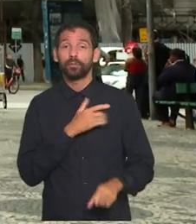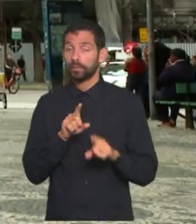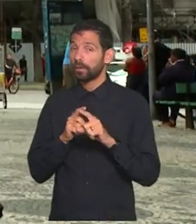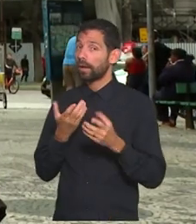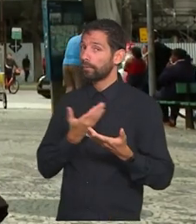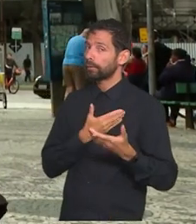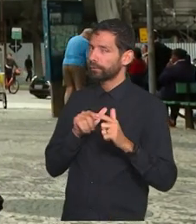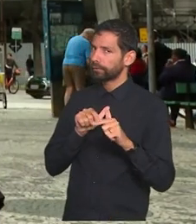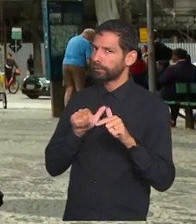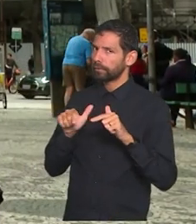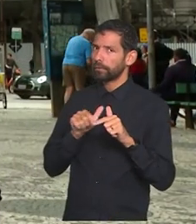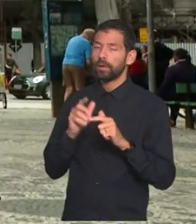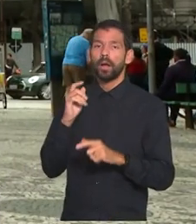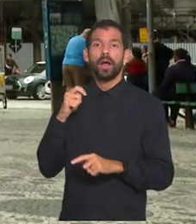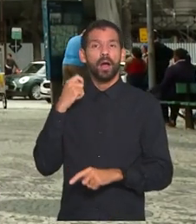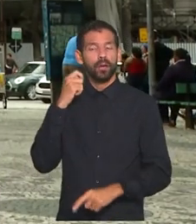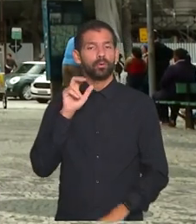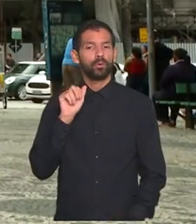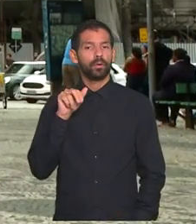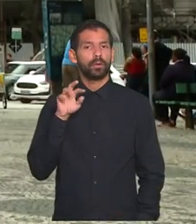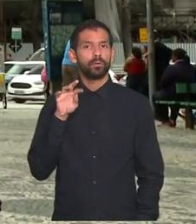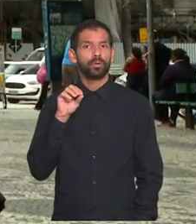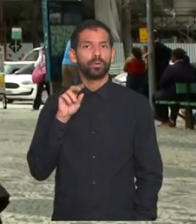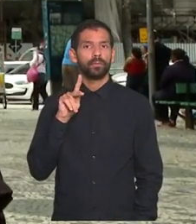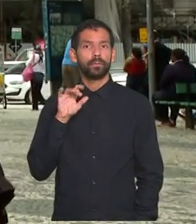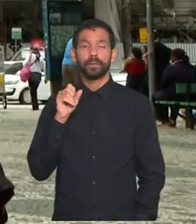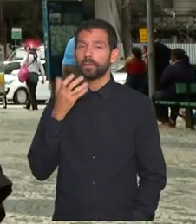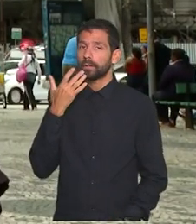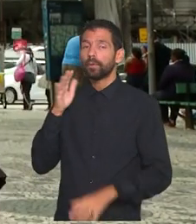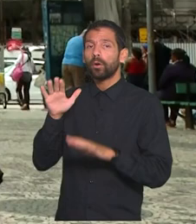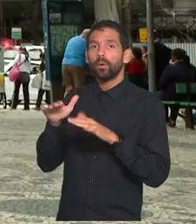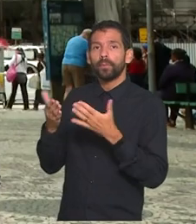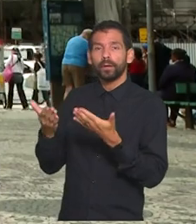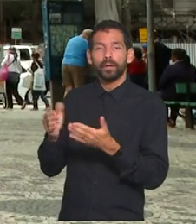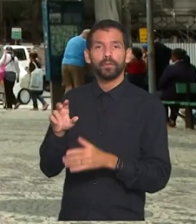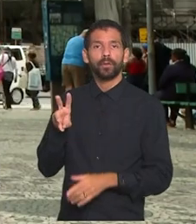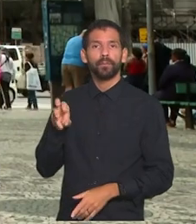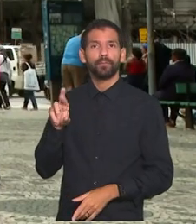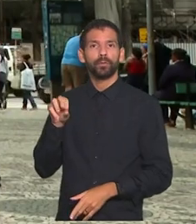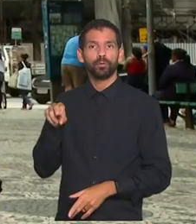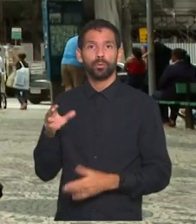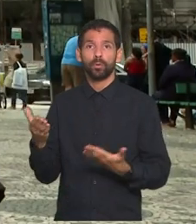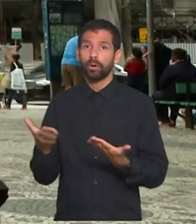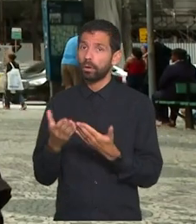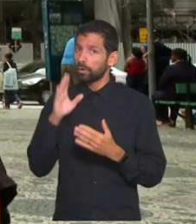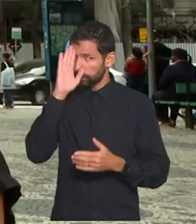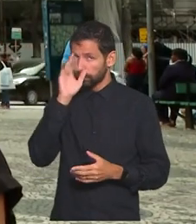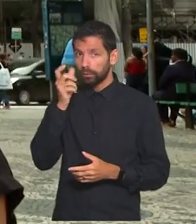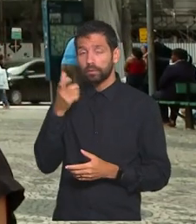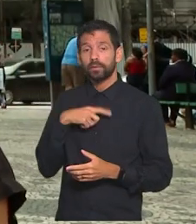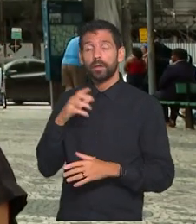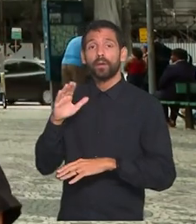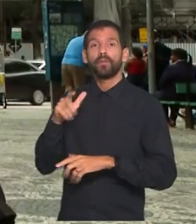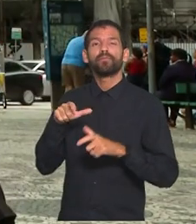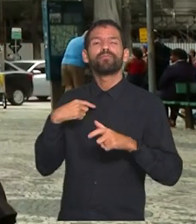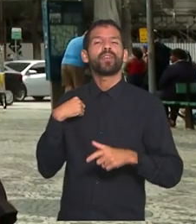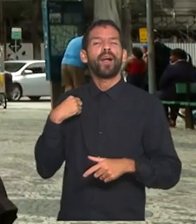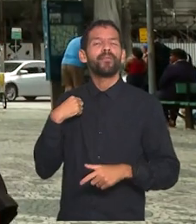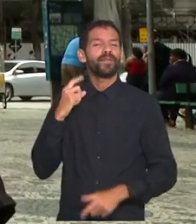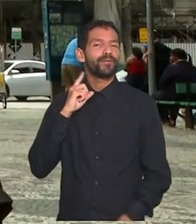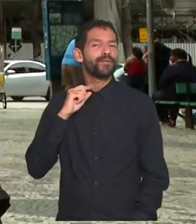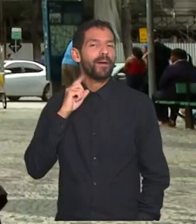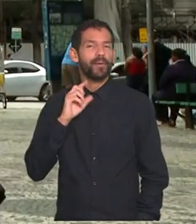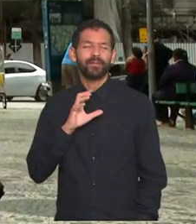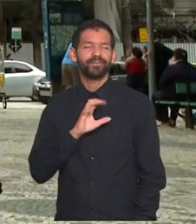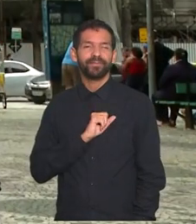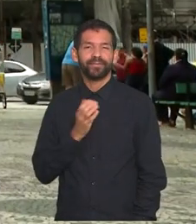colegas de profissão como o ator Antônio Pitanga para prestar as últimas homenagens a Milton Gonçalves. Sobre o corpo estava uma camisa do Flamengo, que